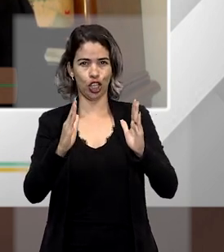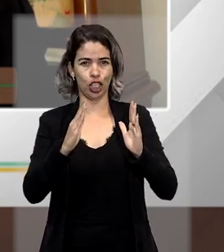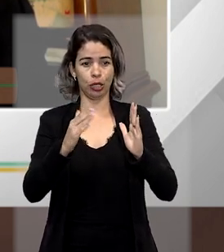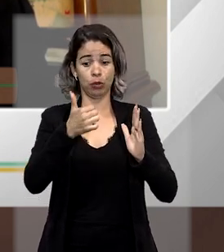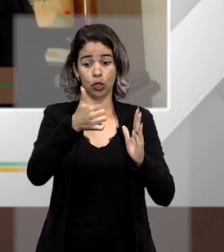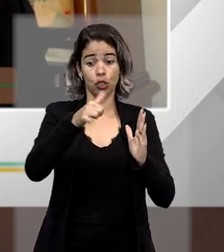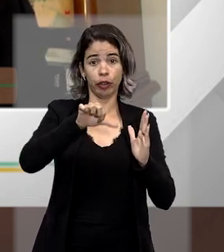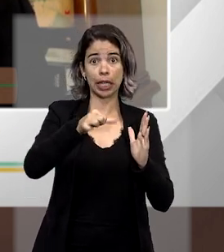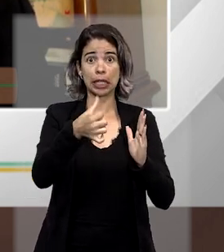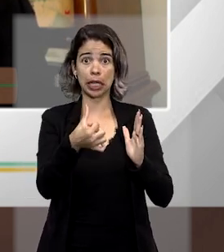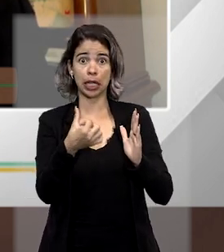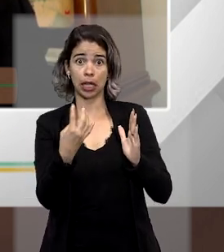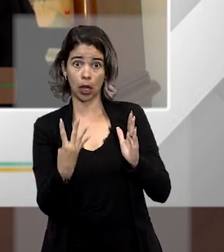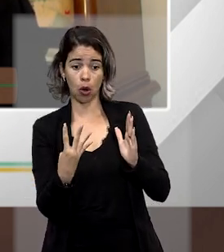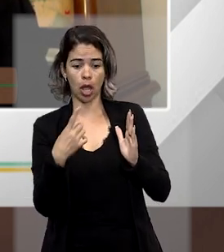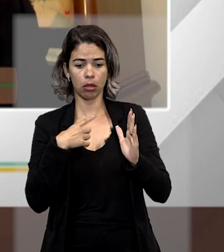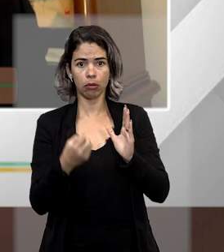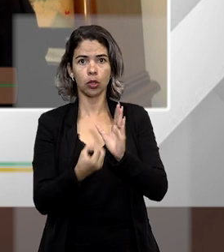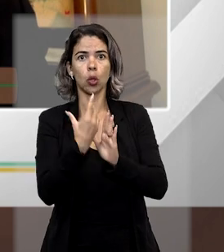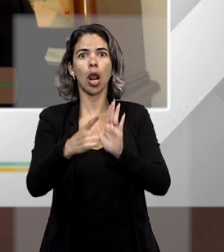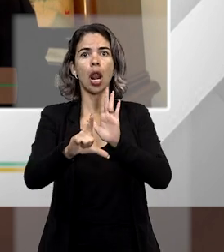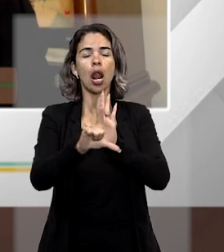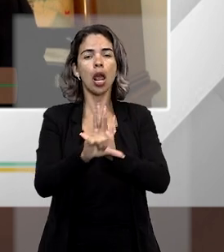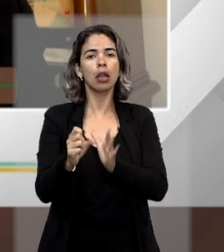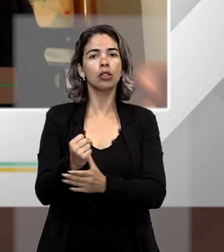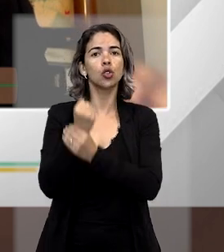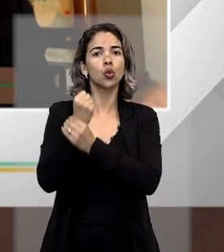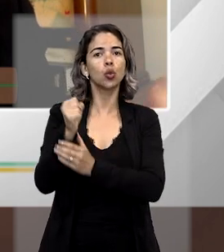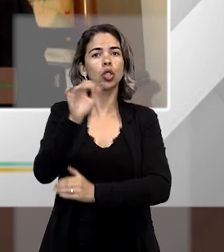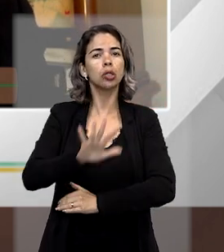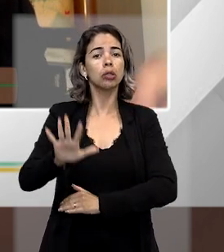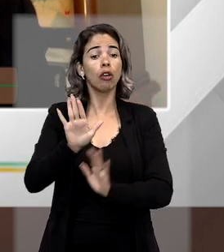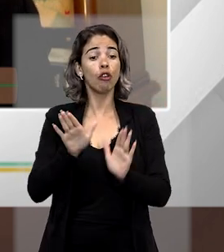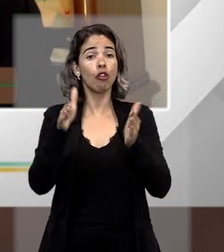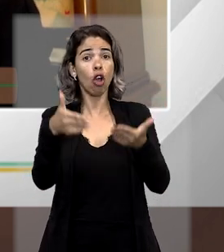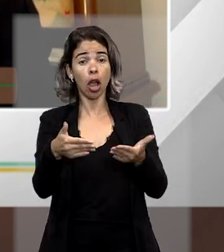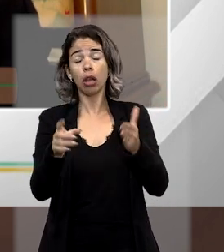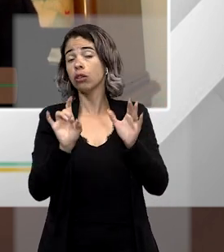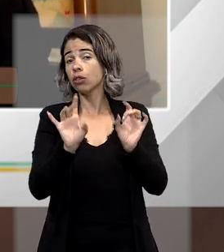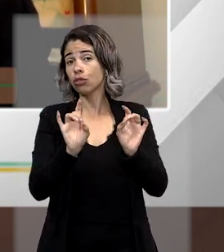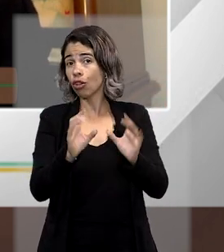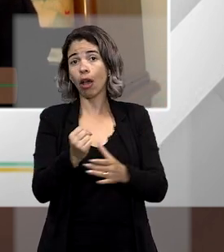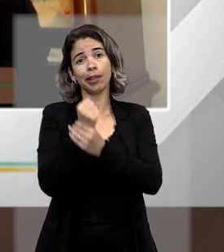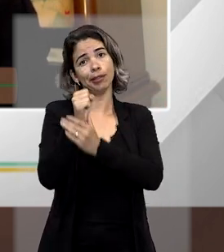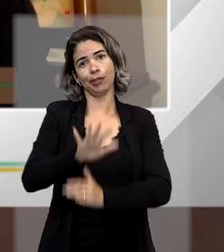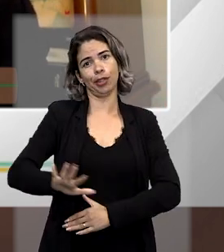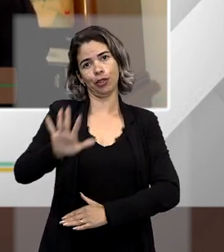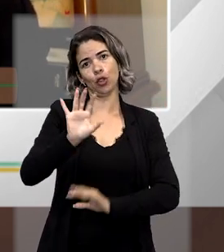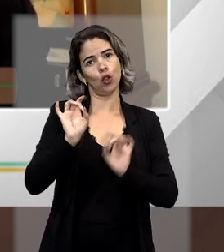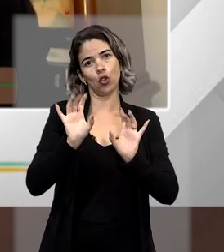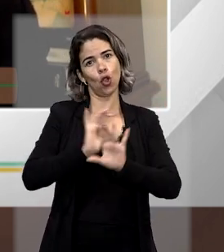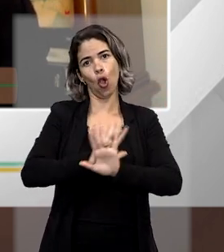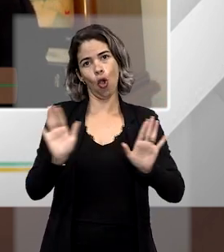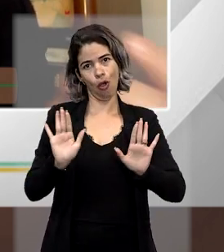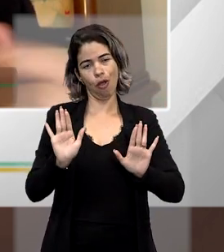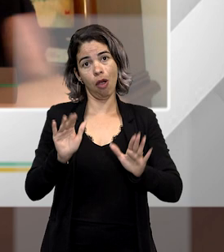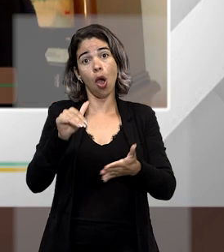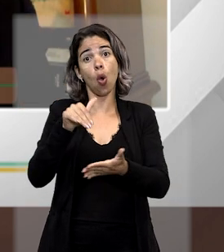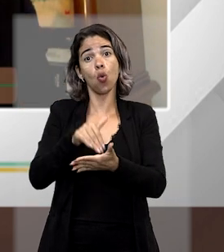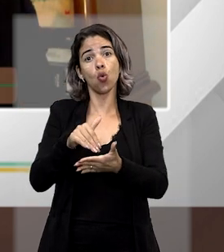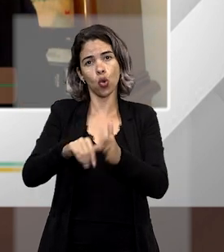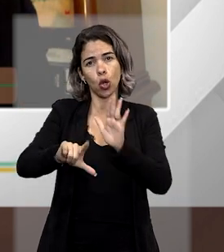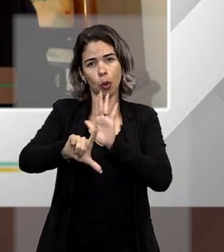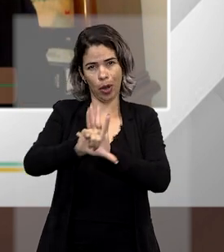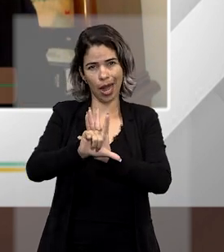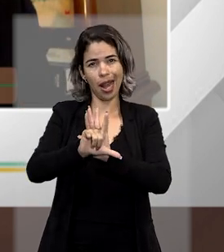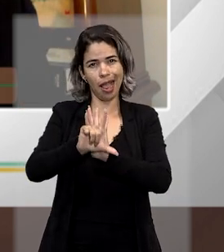instalado em 64, eles começaram a editar leis de segurança nacional com foco na doutrina de segurança nacional. Então, esse era o foco. A